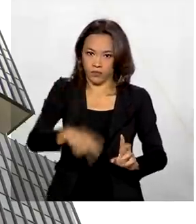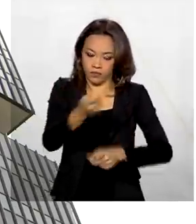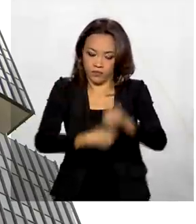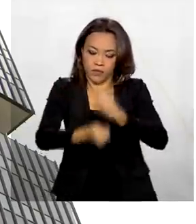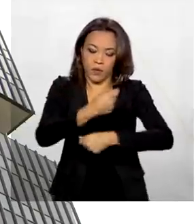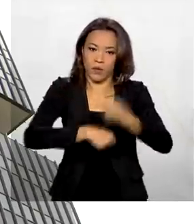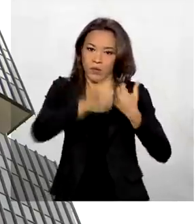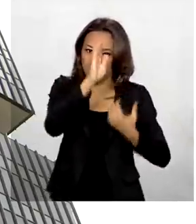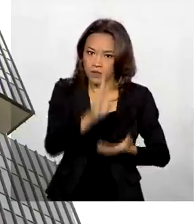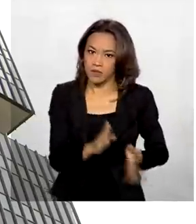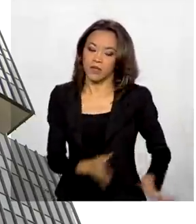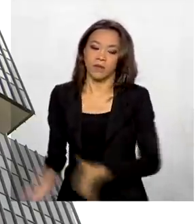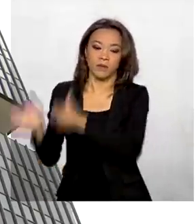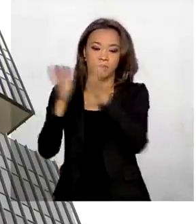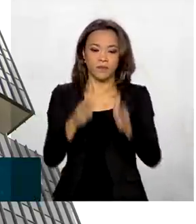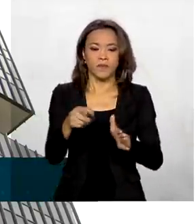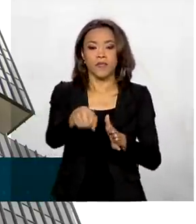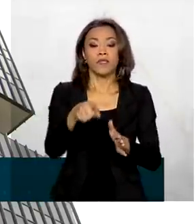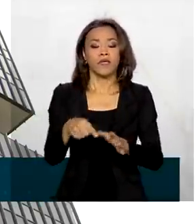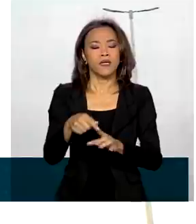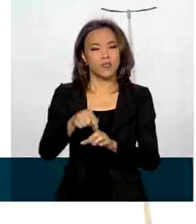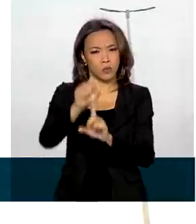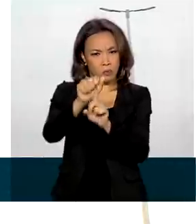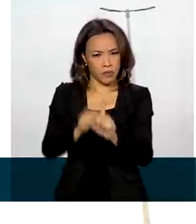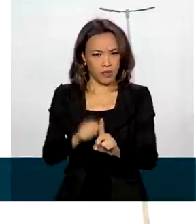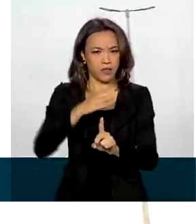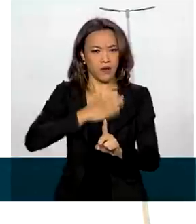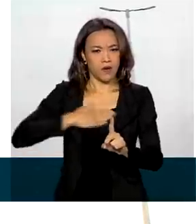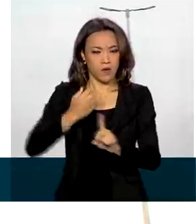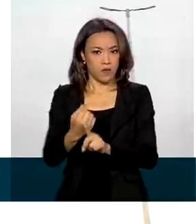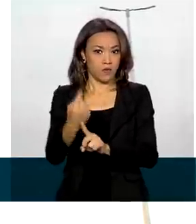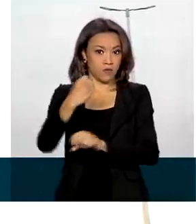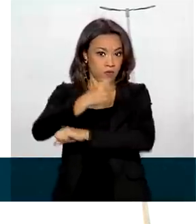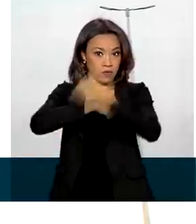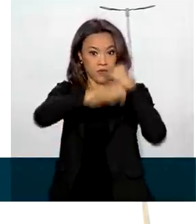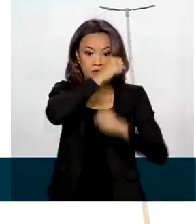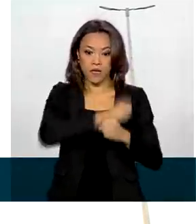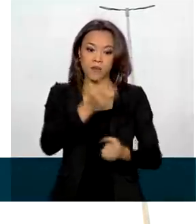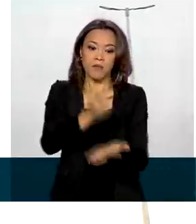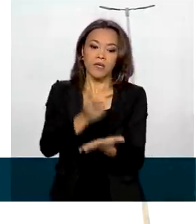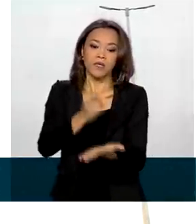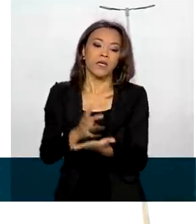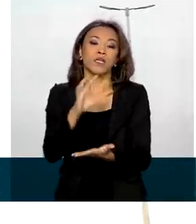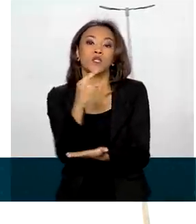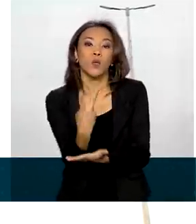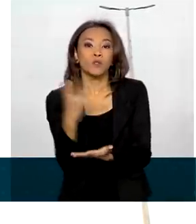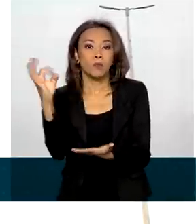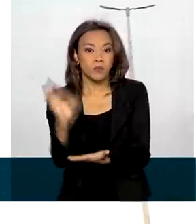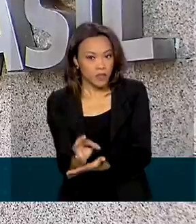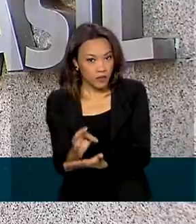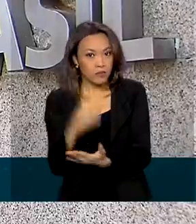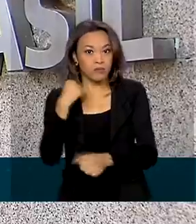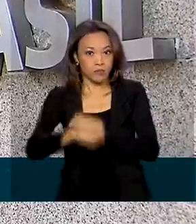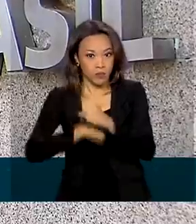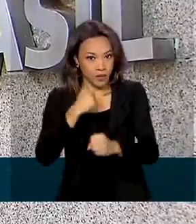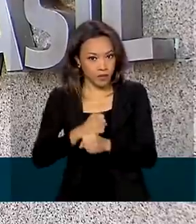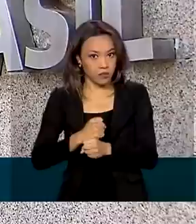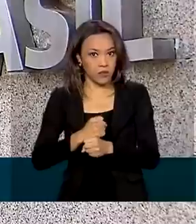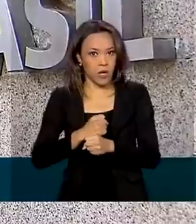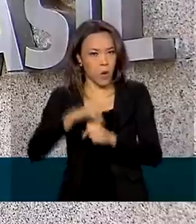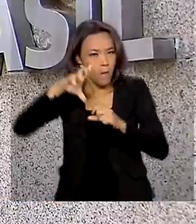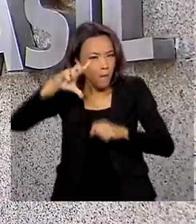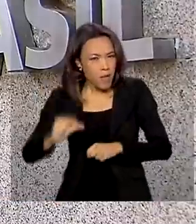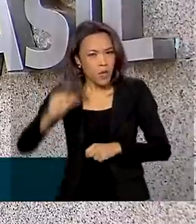agosto do ano passado, o Banco Central vem mantendo a Selic em 2% ao ano, o menor patamar da história. De